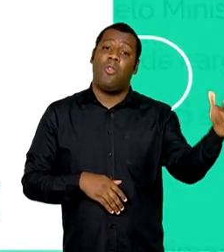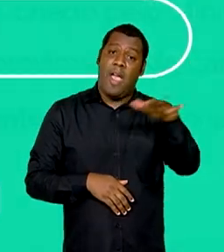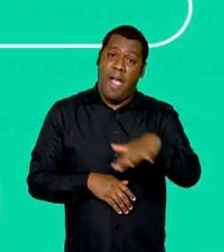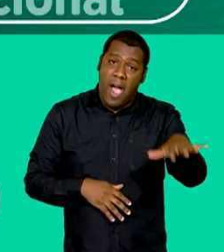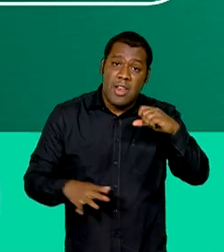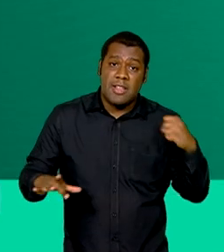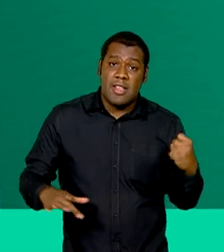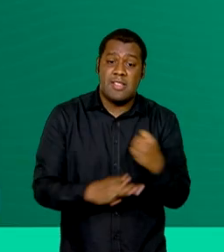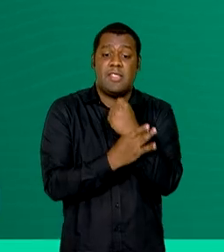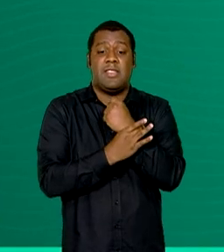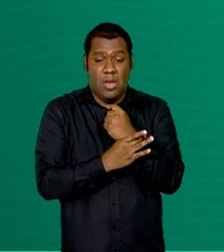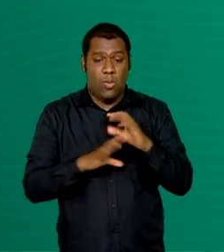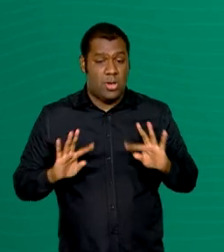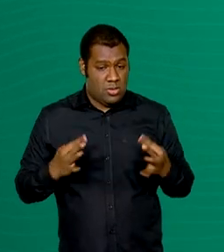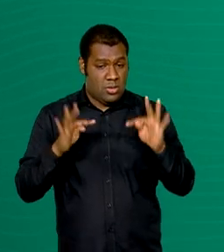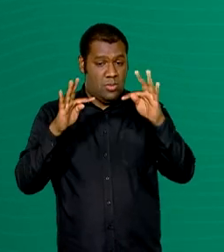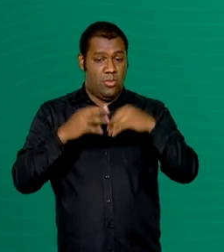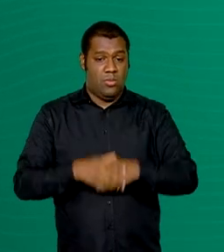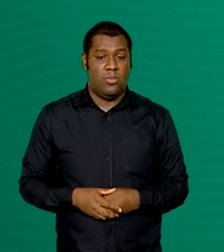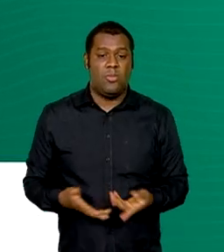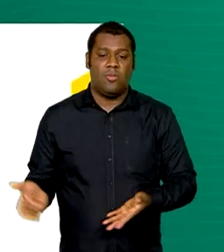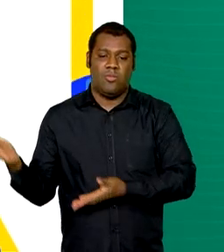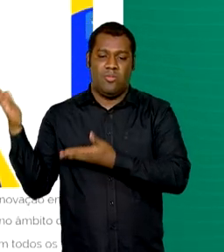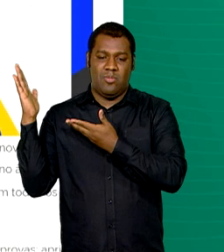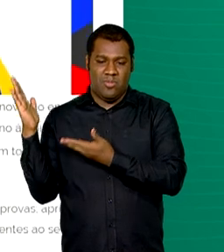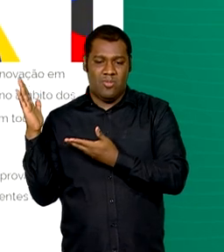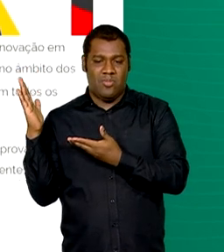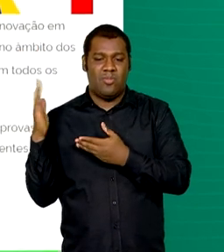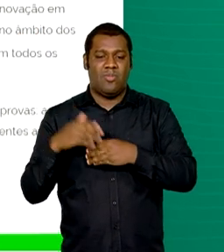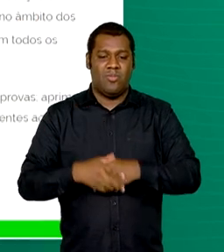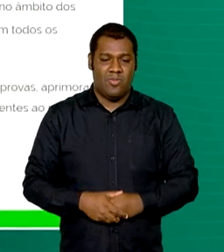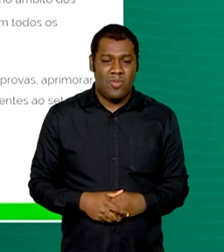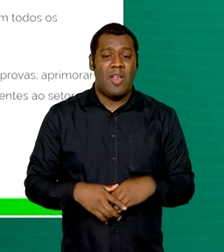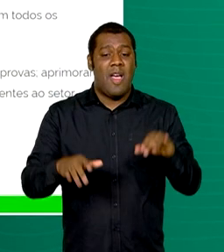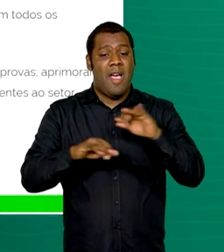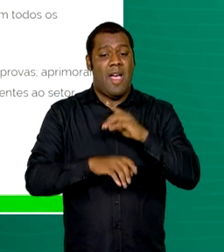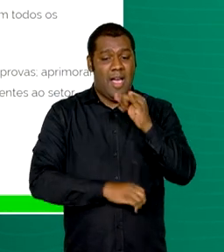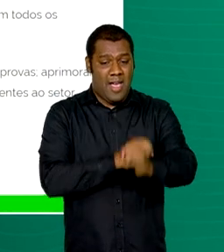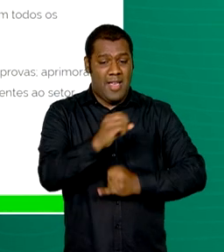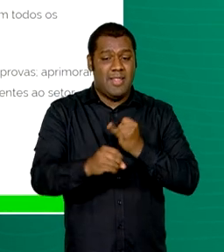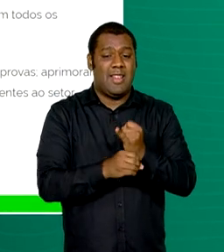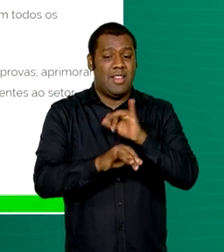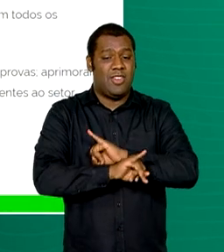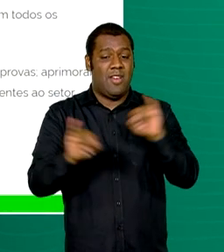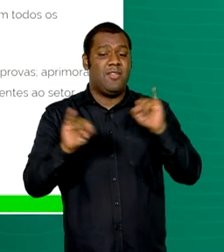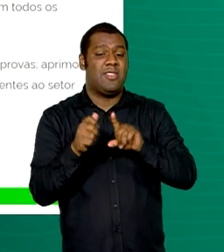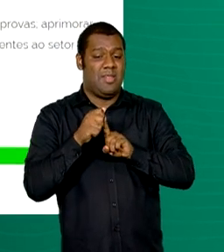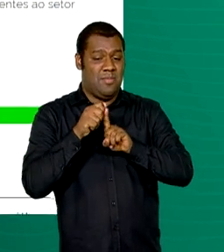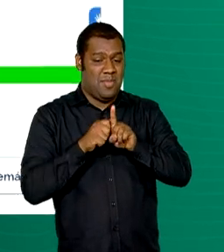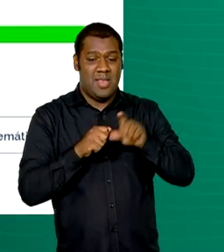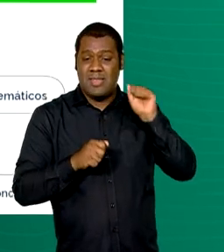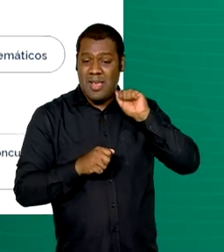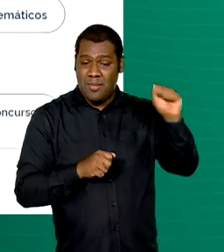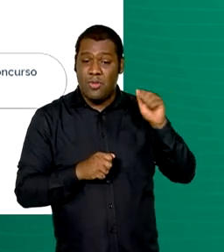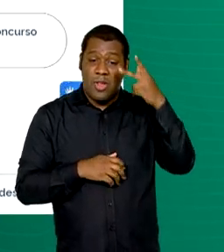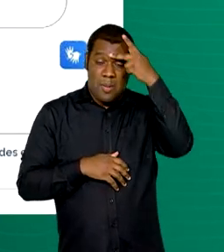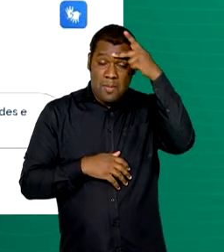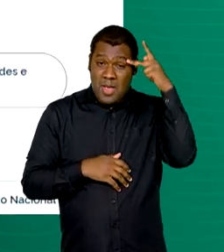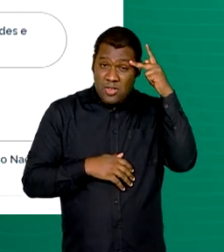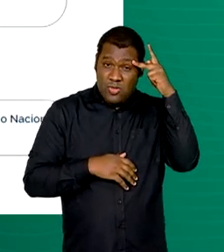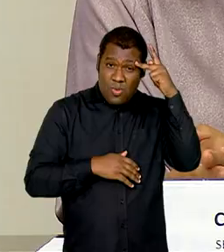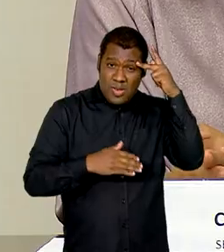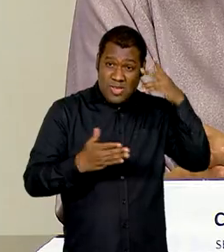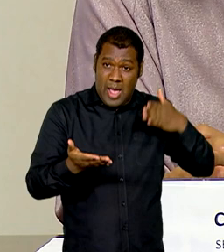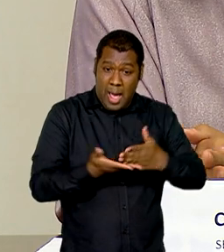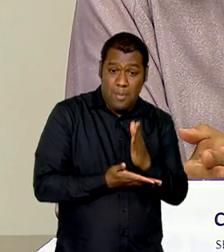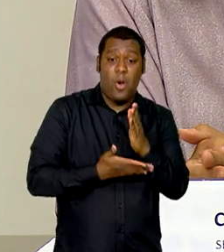Os cartões de confirmação com os endereços das provas serão divulgados pela internet em abril e os aprovados serão convocados em